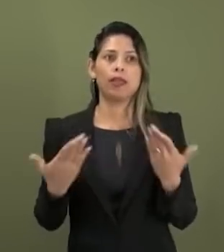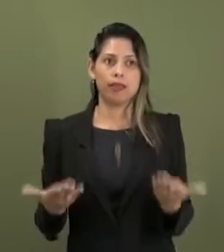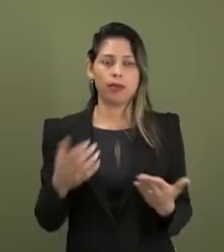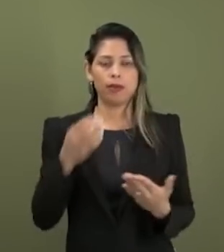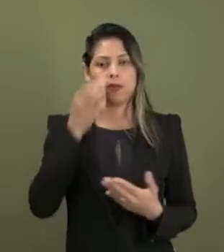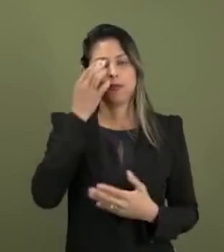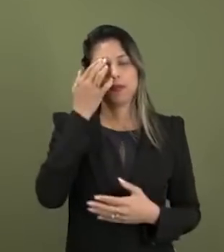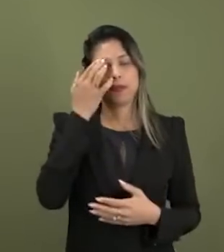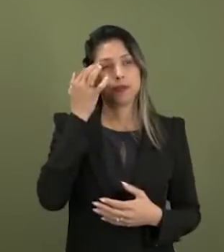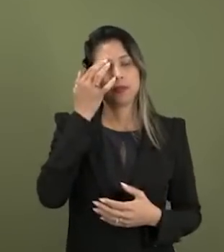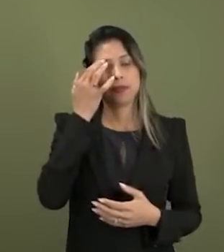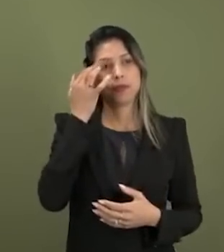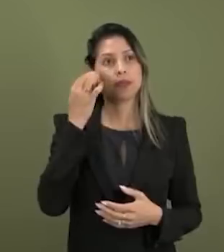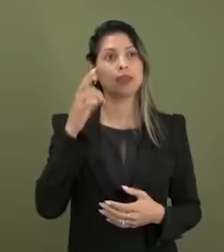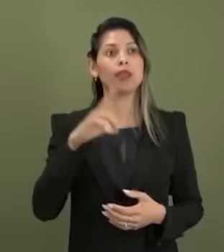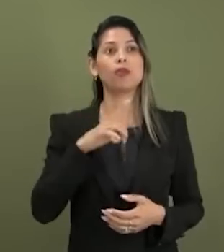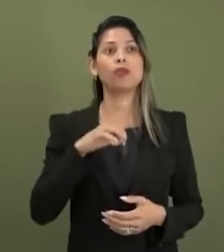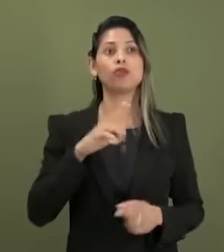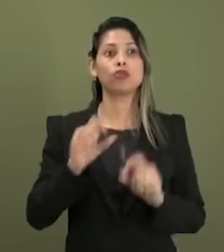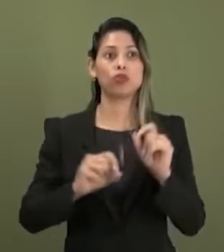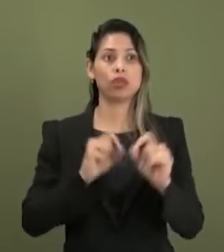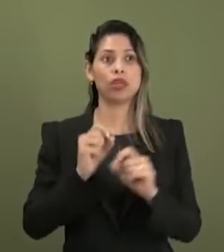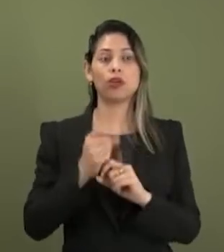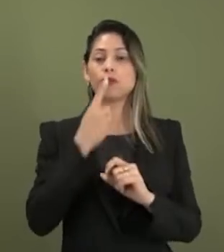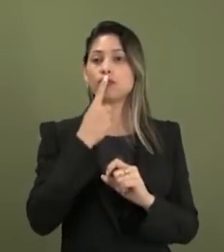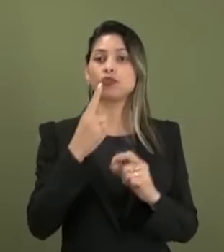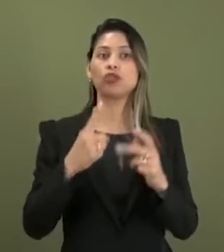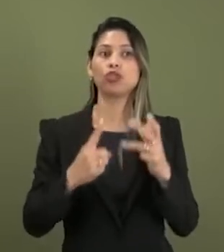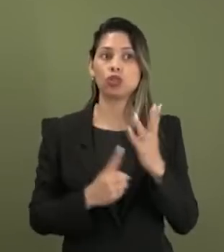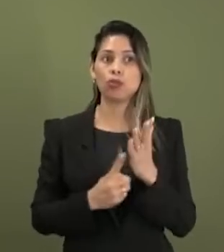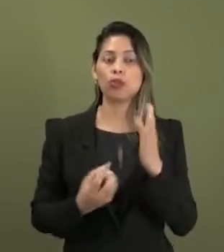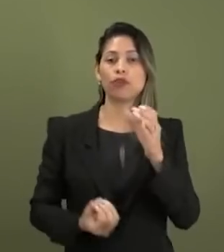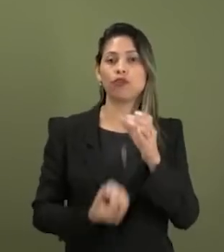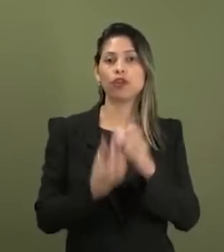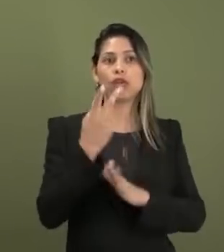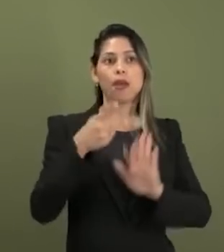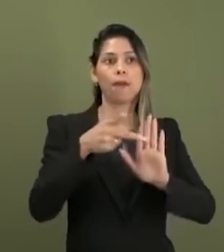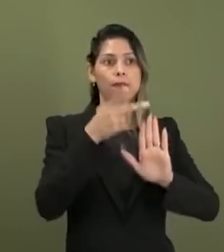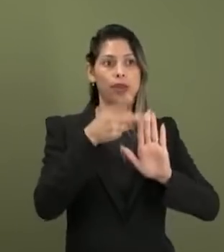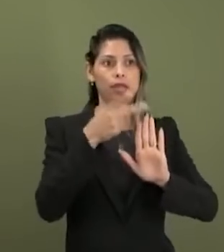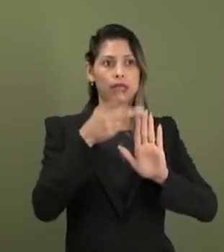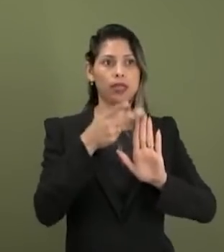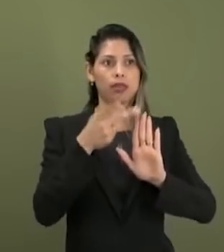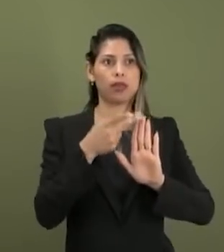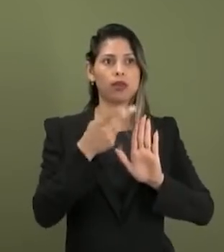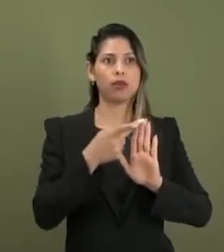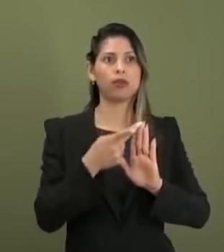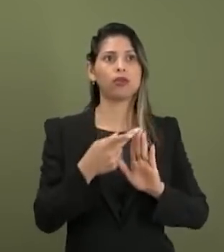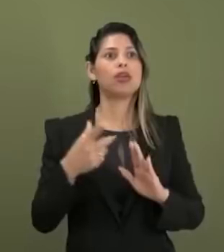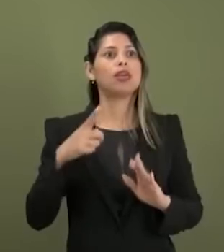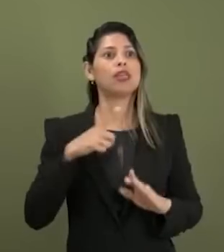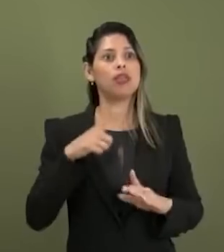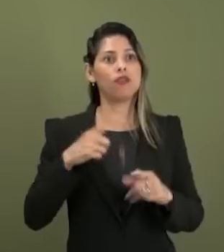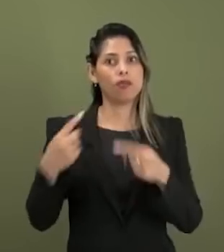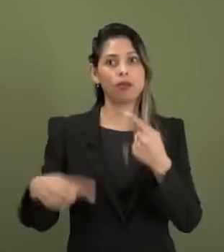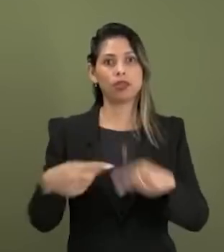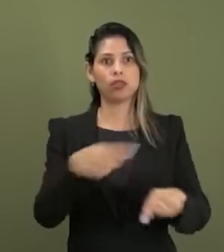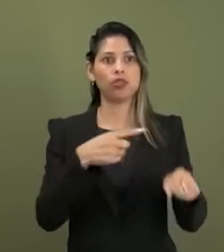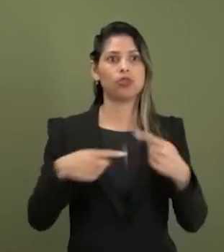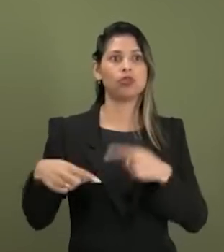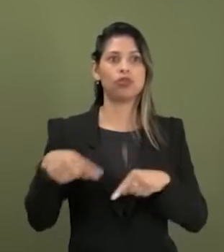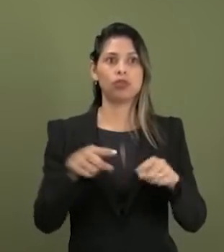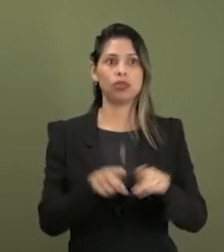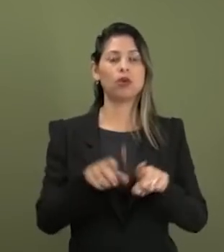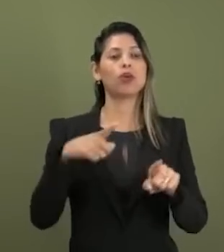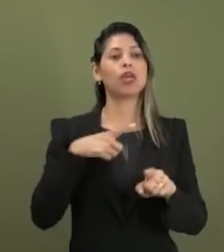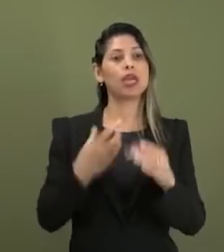concreto, de descriminalização de um tipo penal criada a partir de uma discussão no Congresso Nacional que elaborou uma